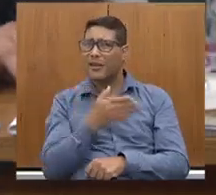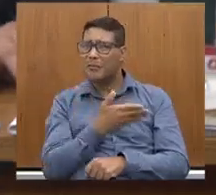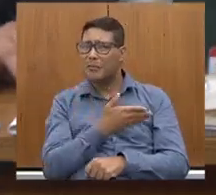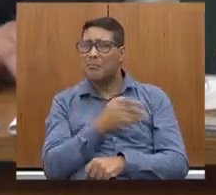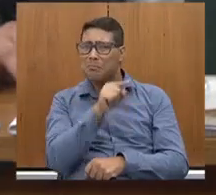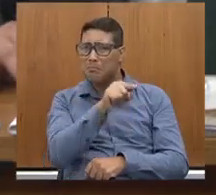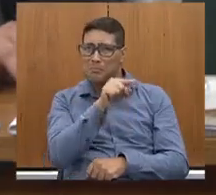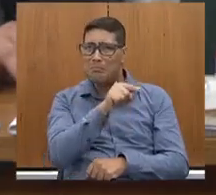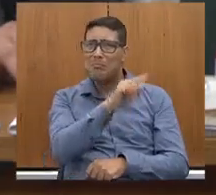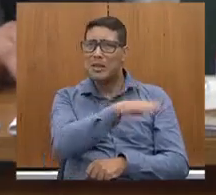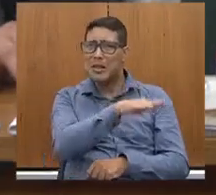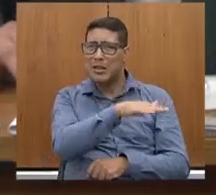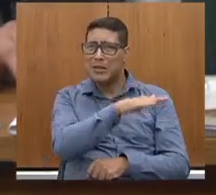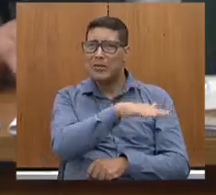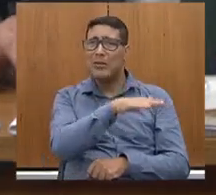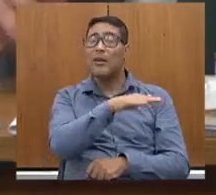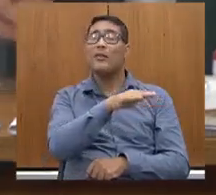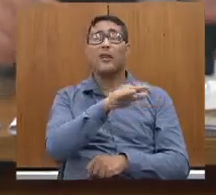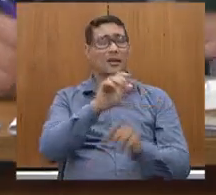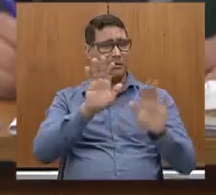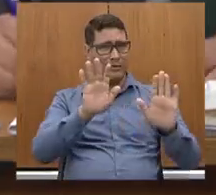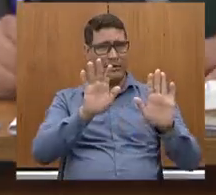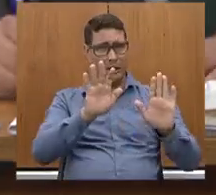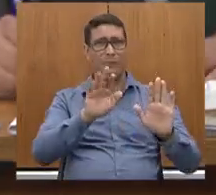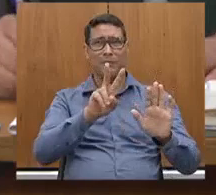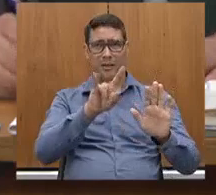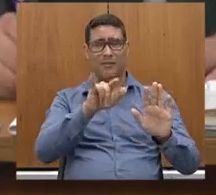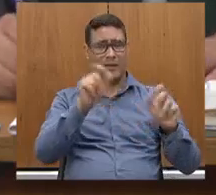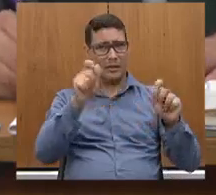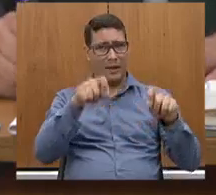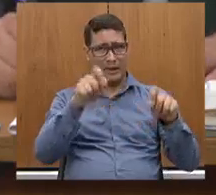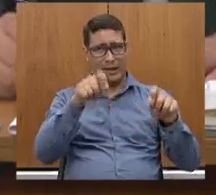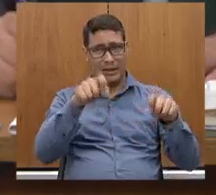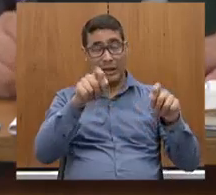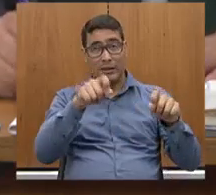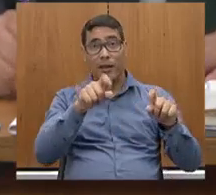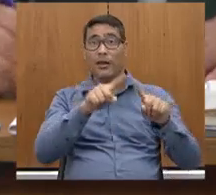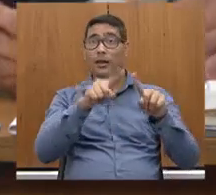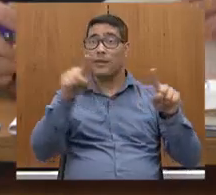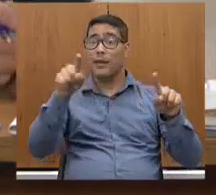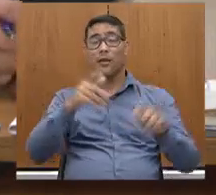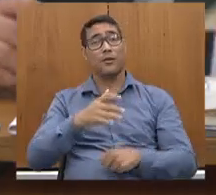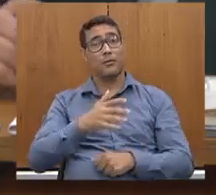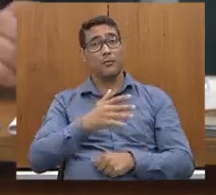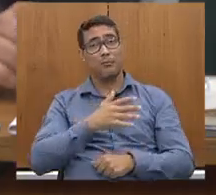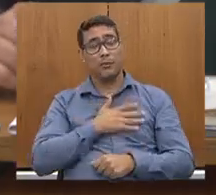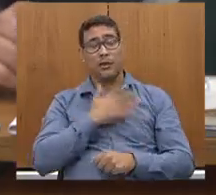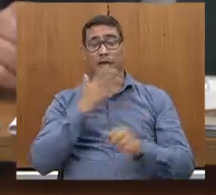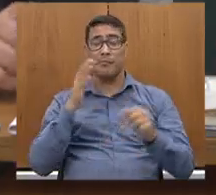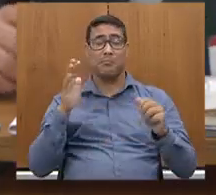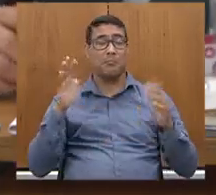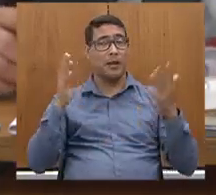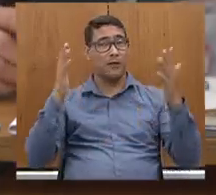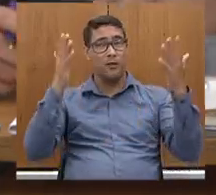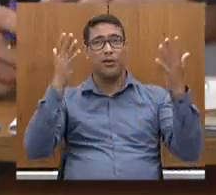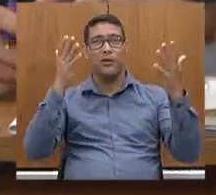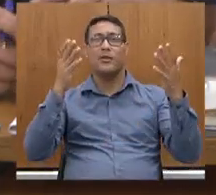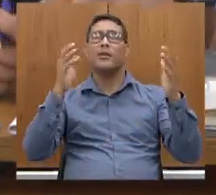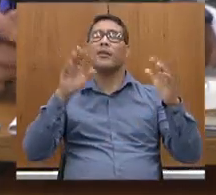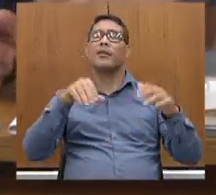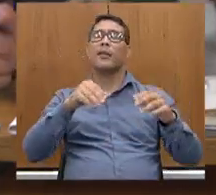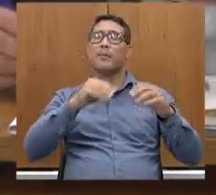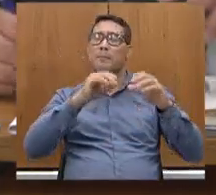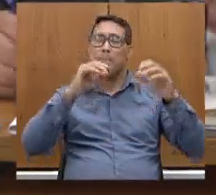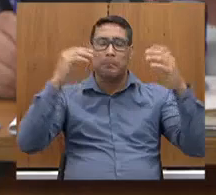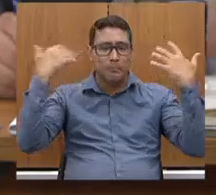espera aí, gente, que o menino vai dar certo, espera aí, aguenta a mão. E foi essa surpresa maravilhosa. Breno, parabéns